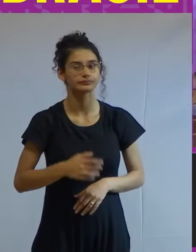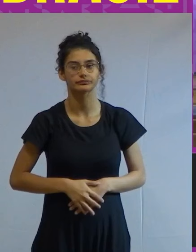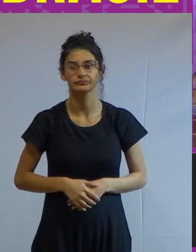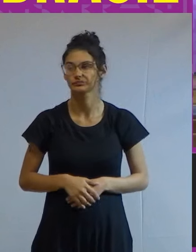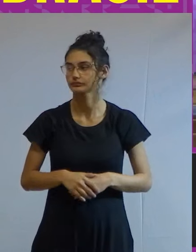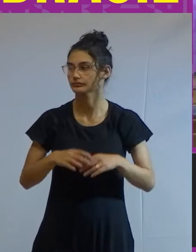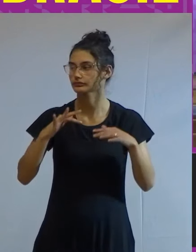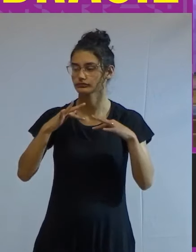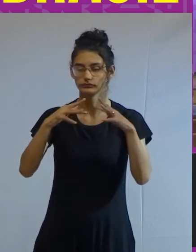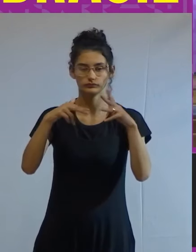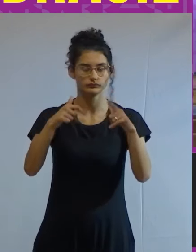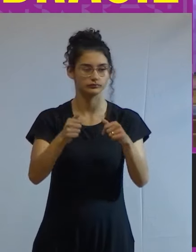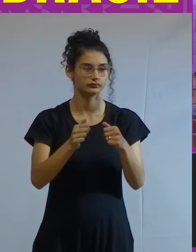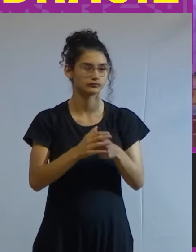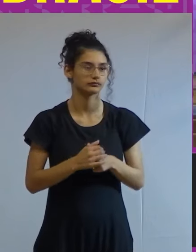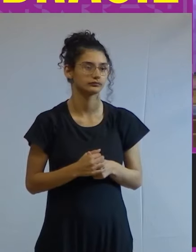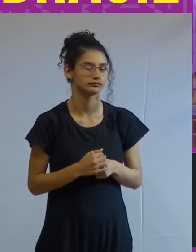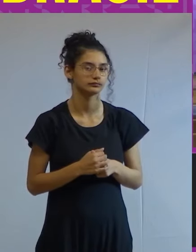a toda